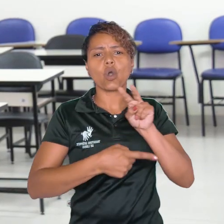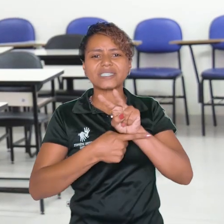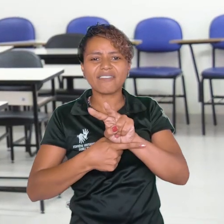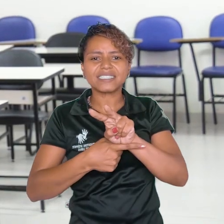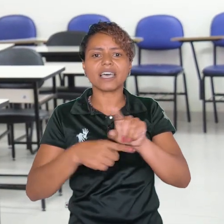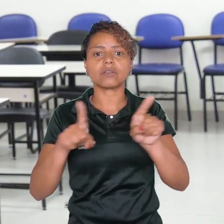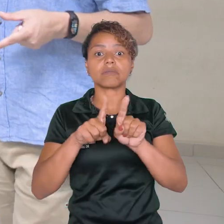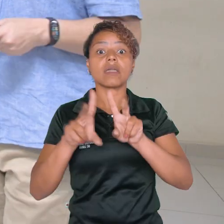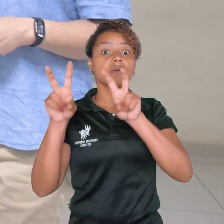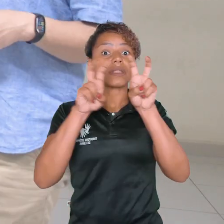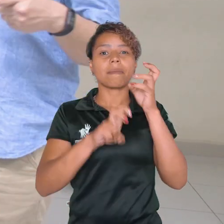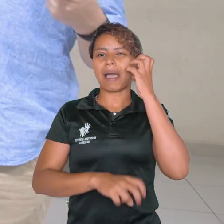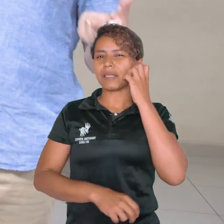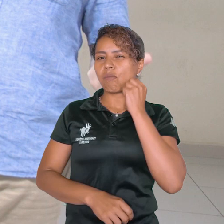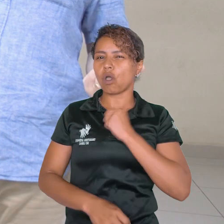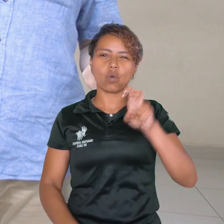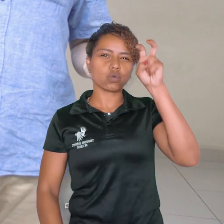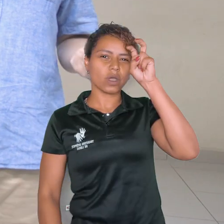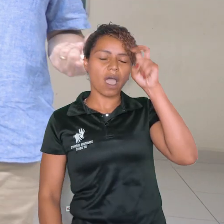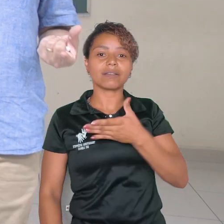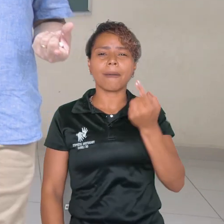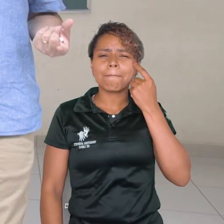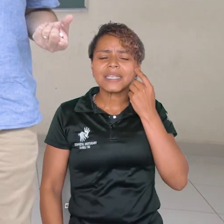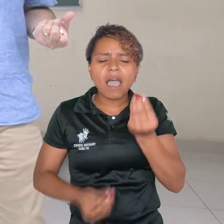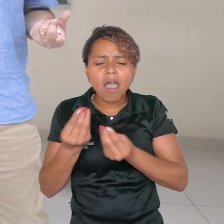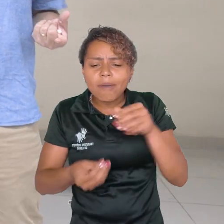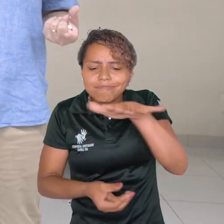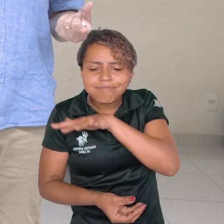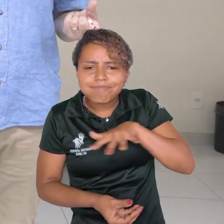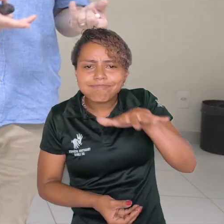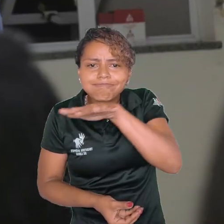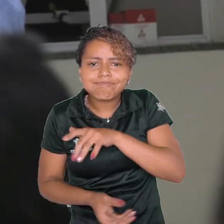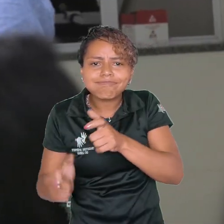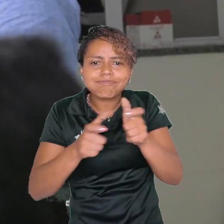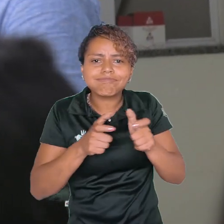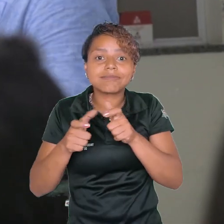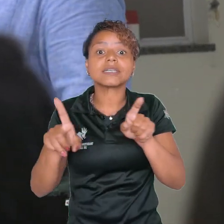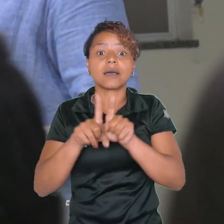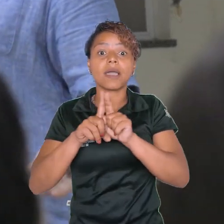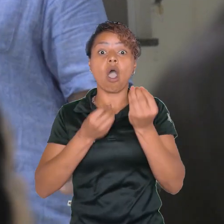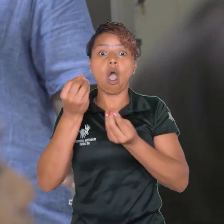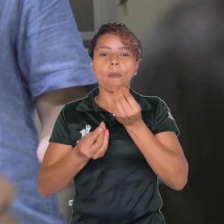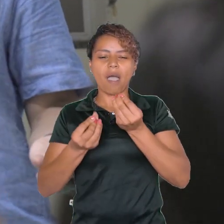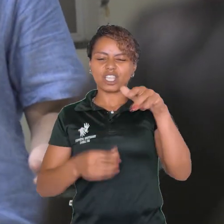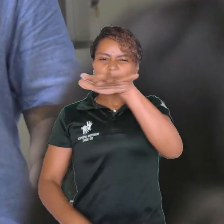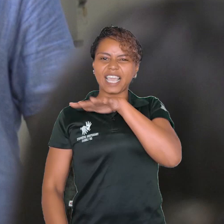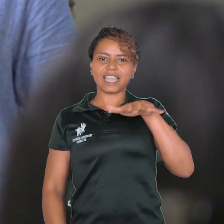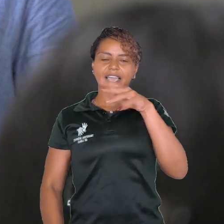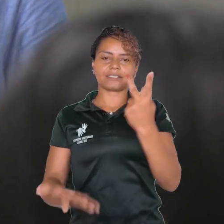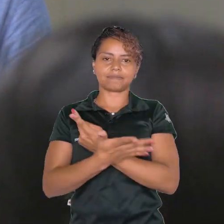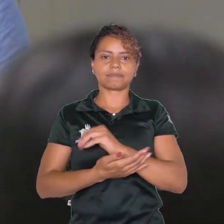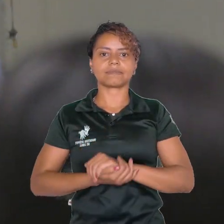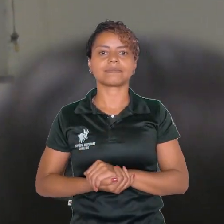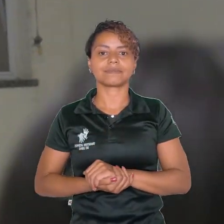uma discussão sobre unidade de conservação, sobre as questões do patrimônio cultural. Ou seja, eles vão pensar o território de uma forma